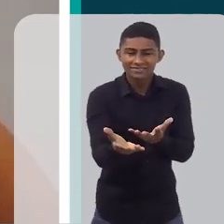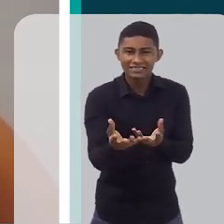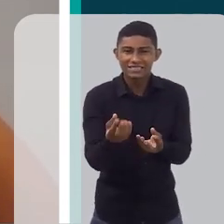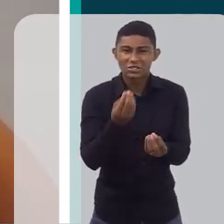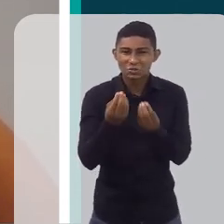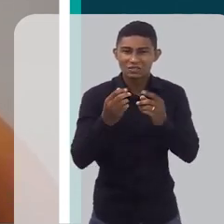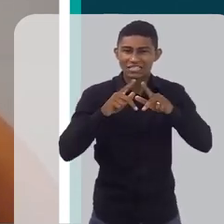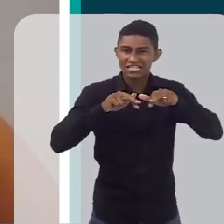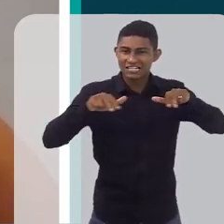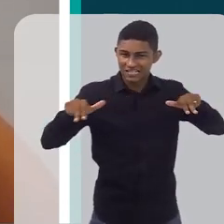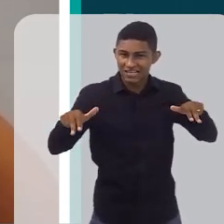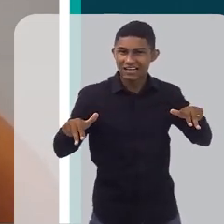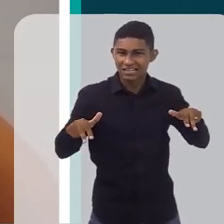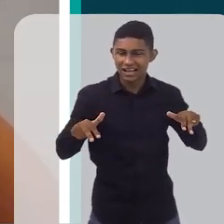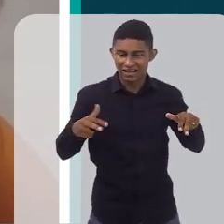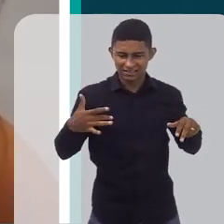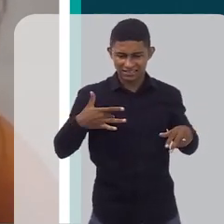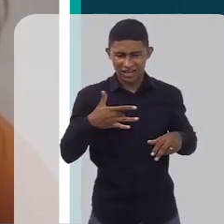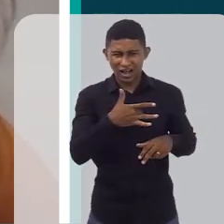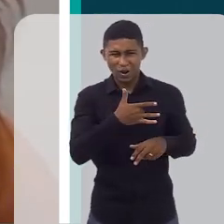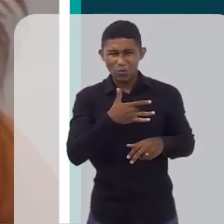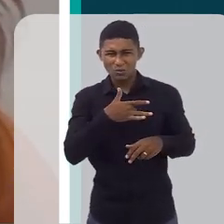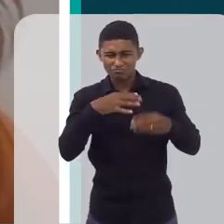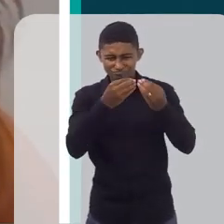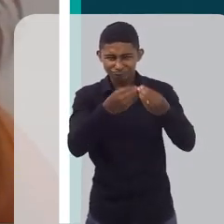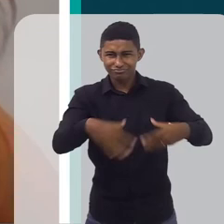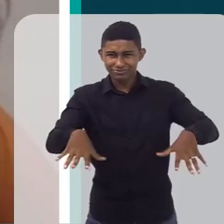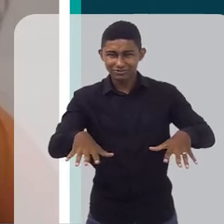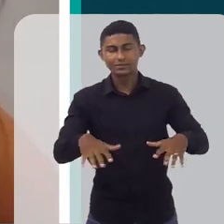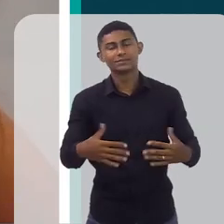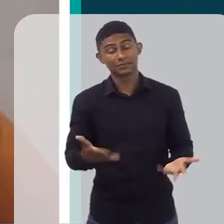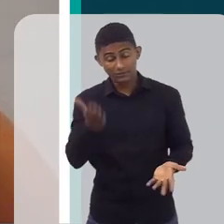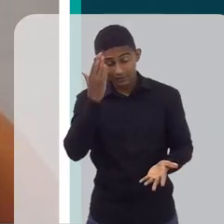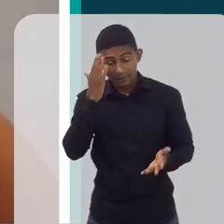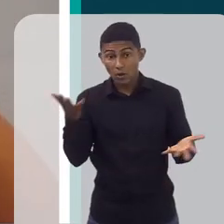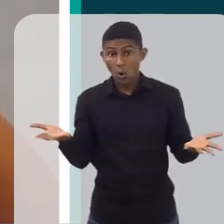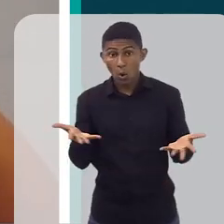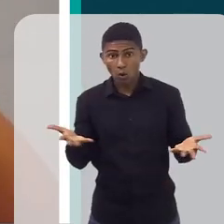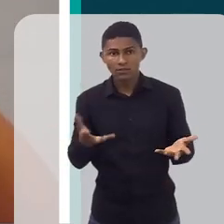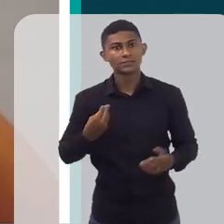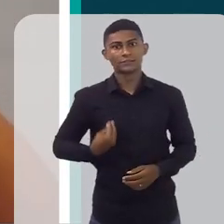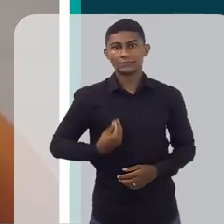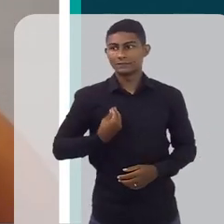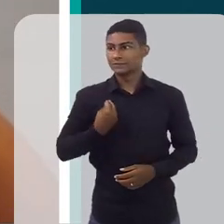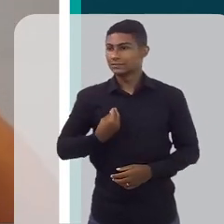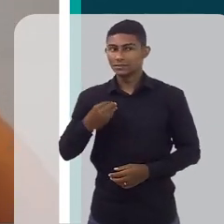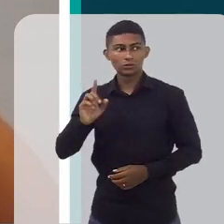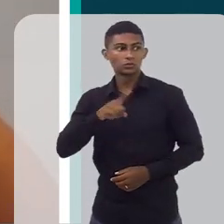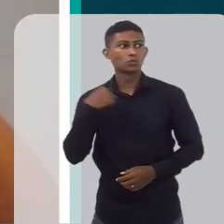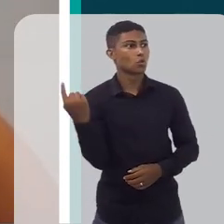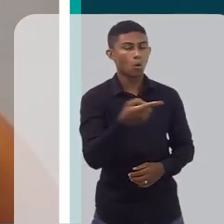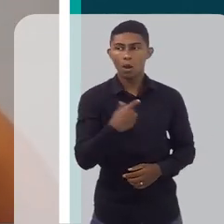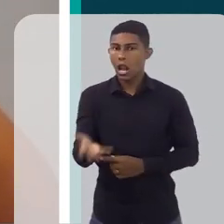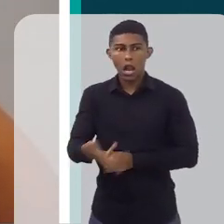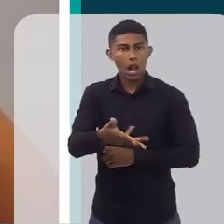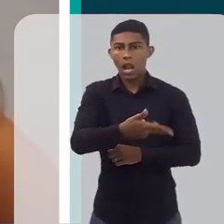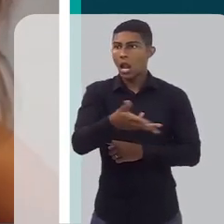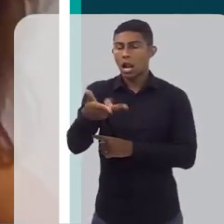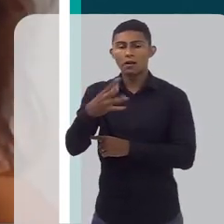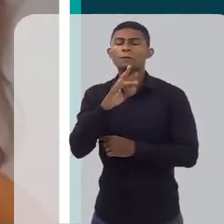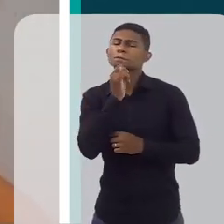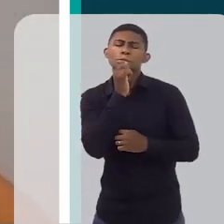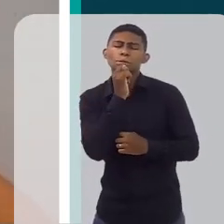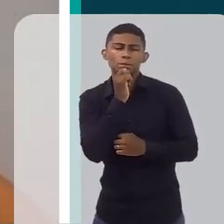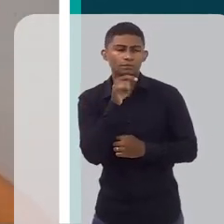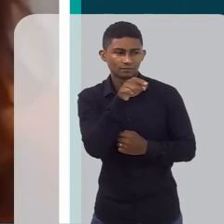a vida moderna hoje é muito corrida, né? Então, às vezes, vamos chamar de cuidadores,